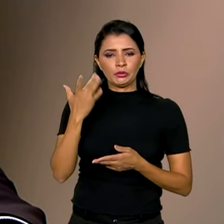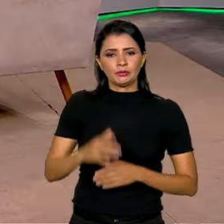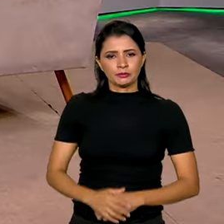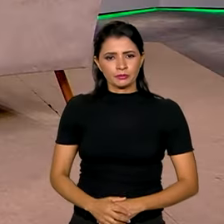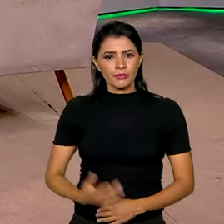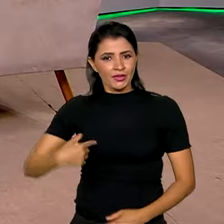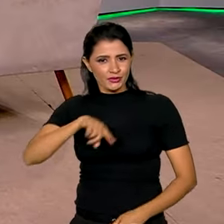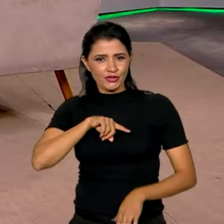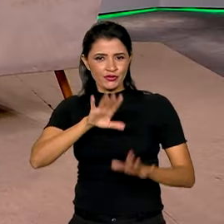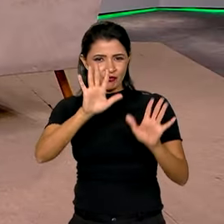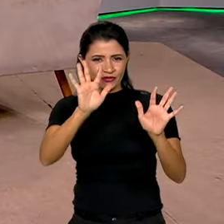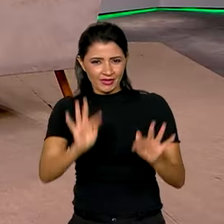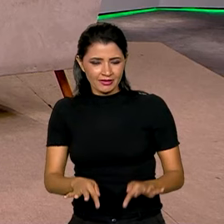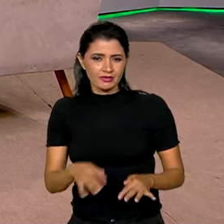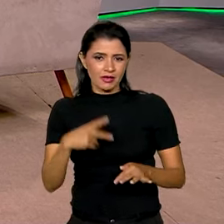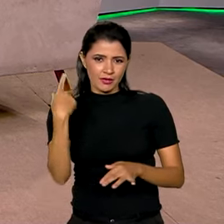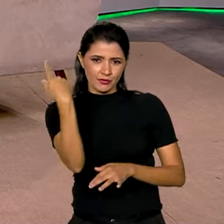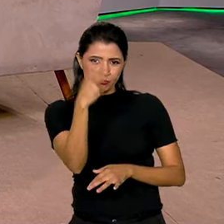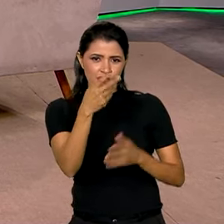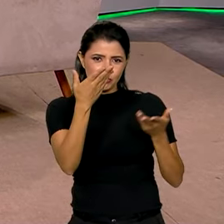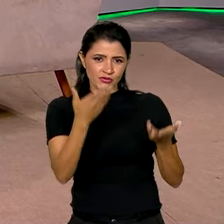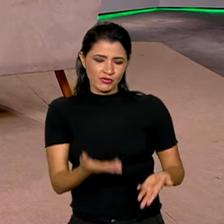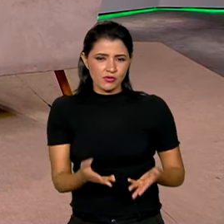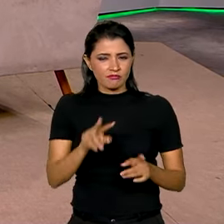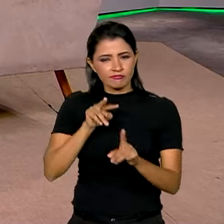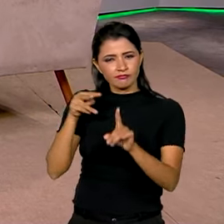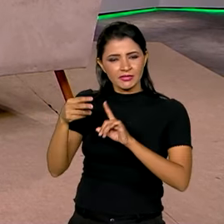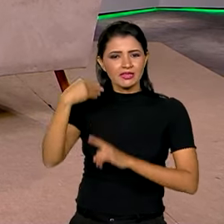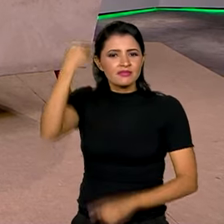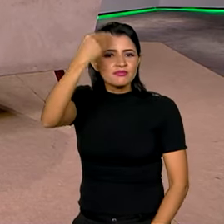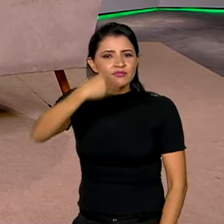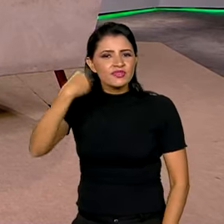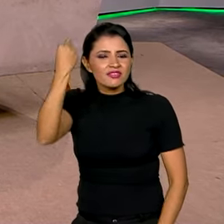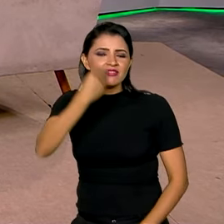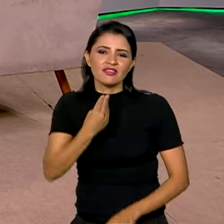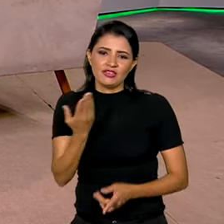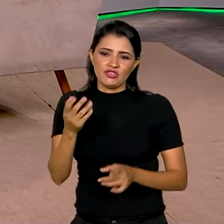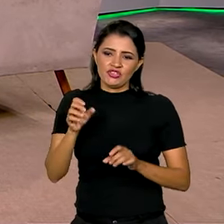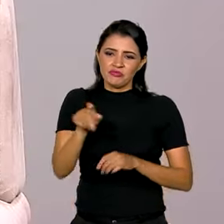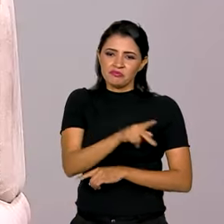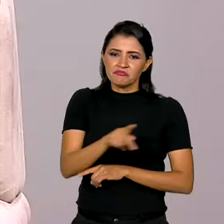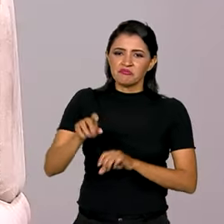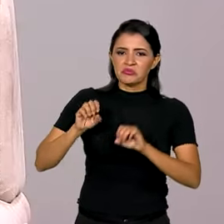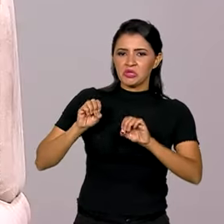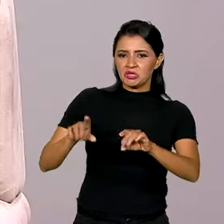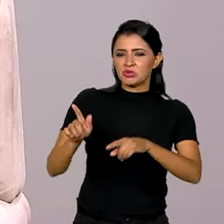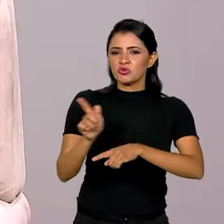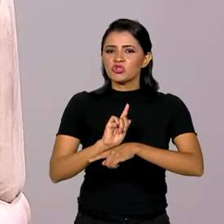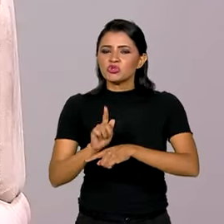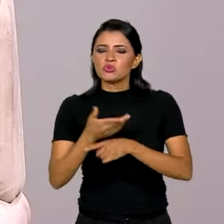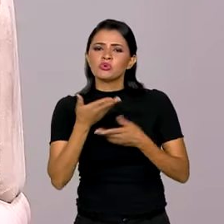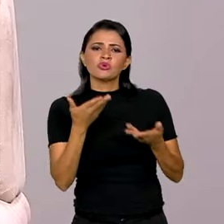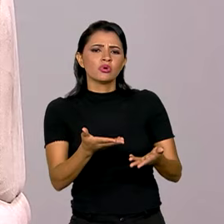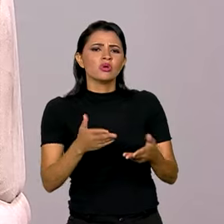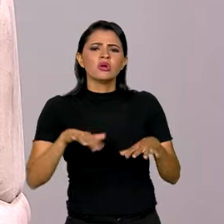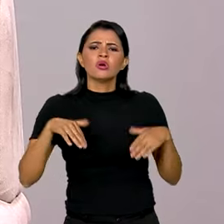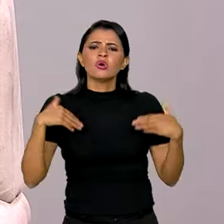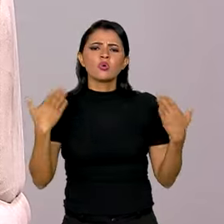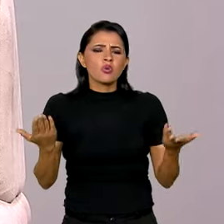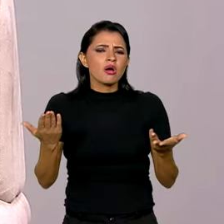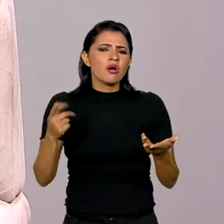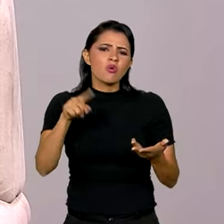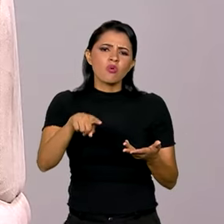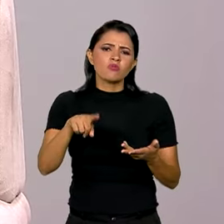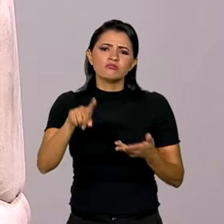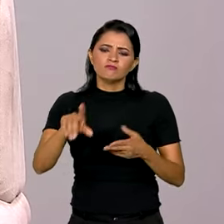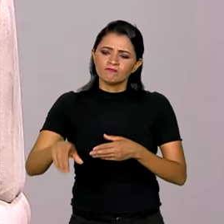para a gente encerrar, secretário, com a sua visão e experiência de educador, de gestor da educação, qual vai ser a grande